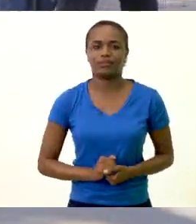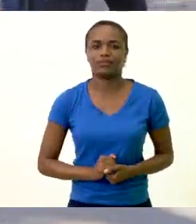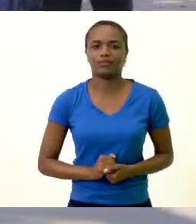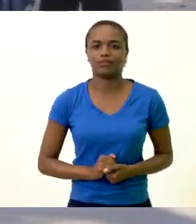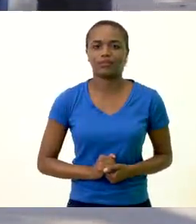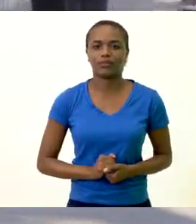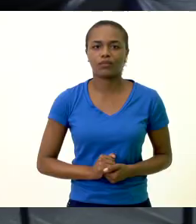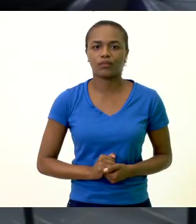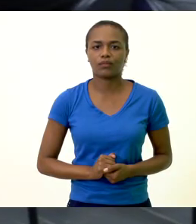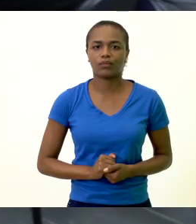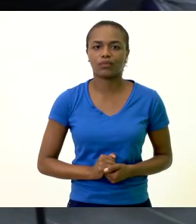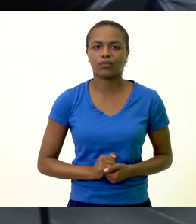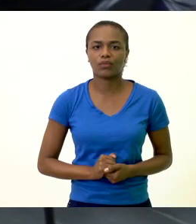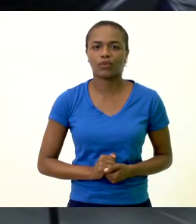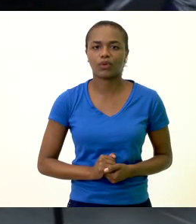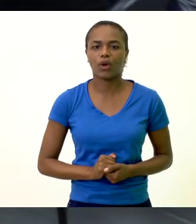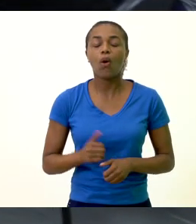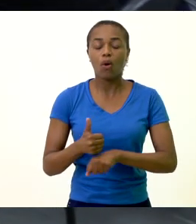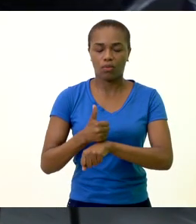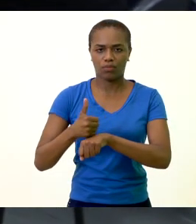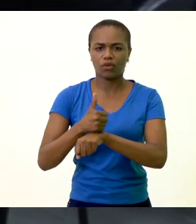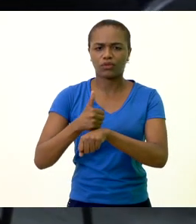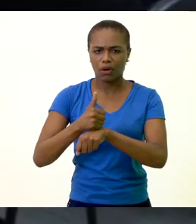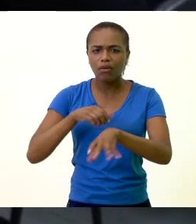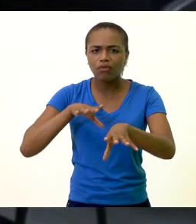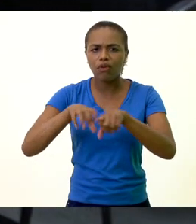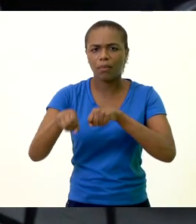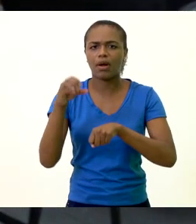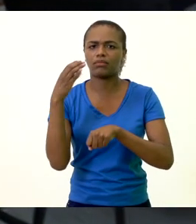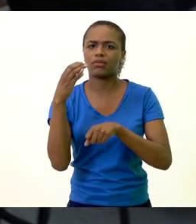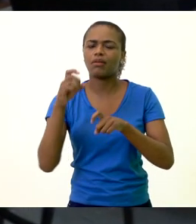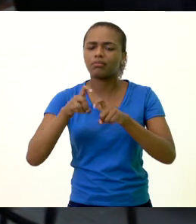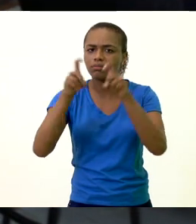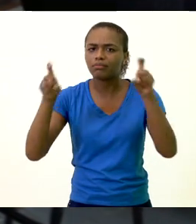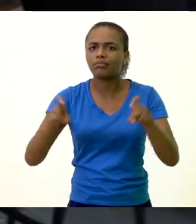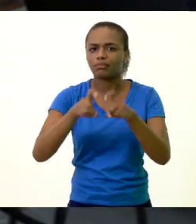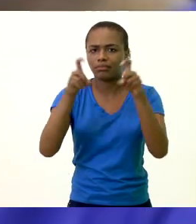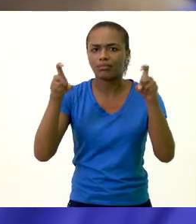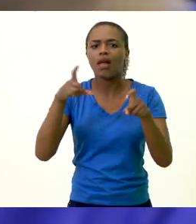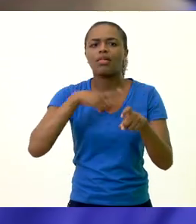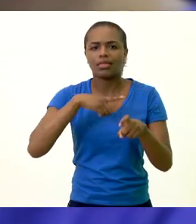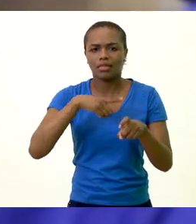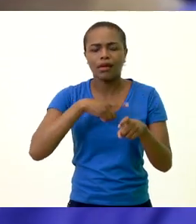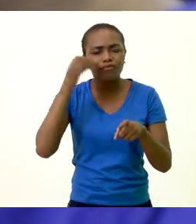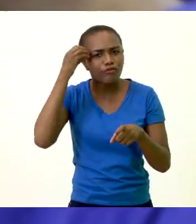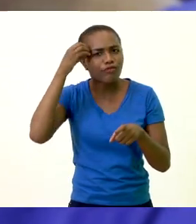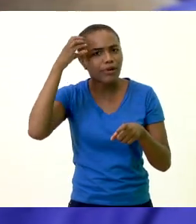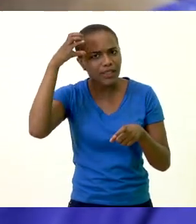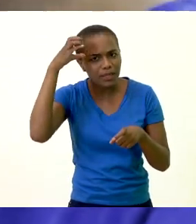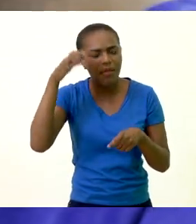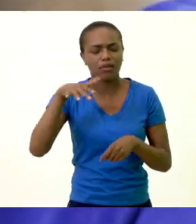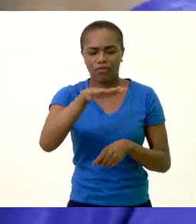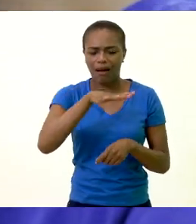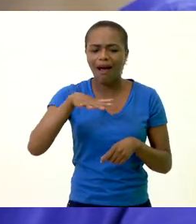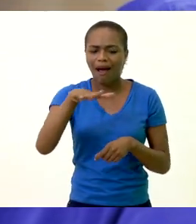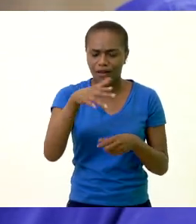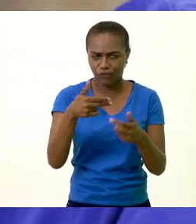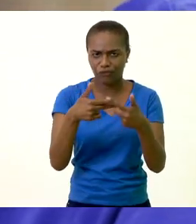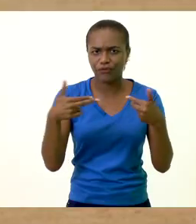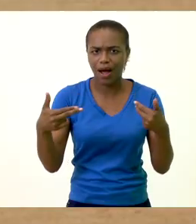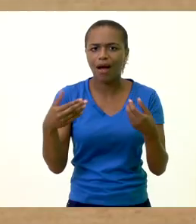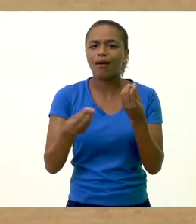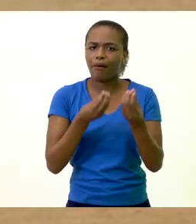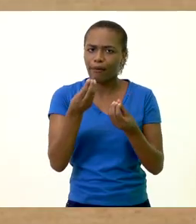integral. O profissional formado em ciência da computação possui conhecimentos em diversas